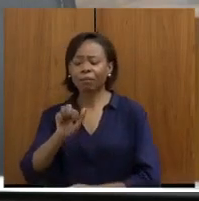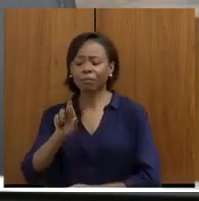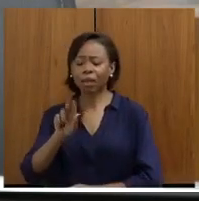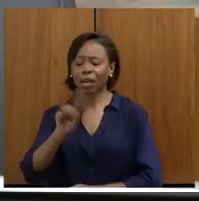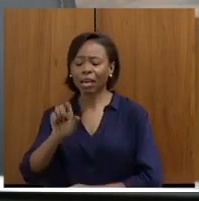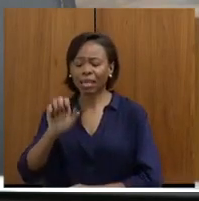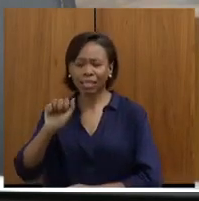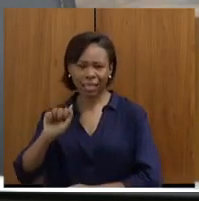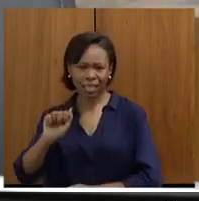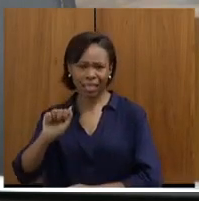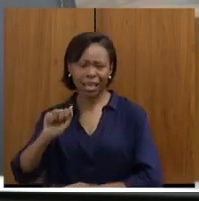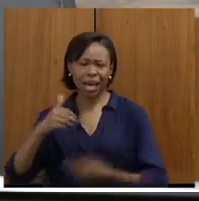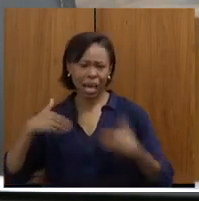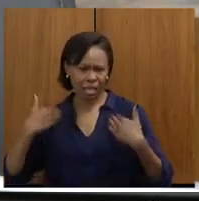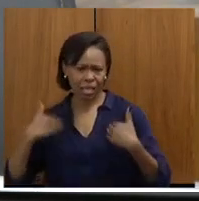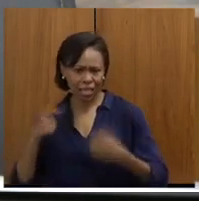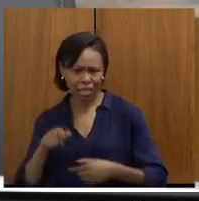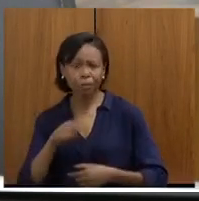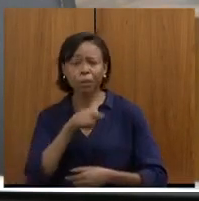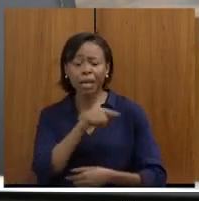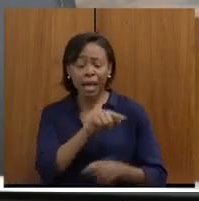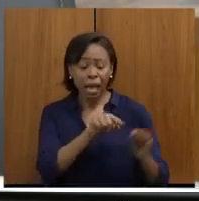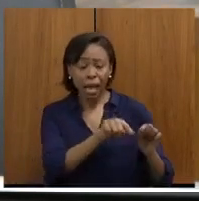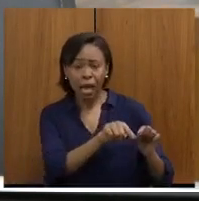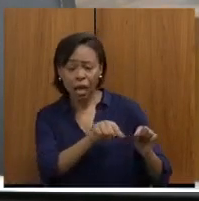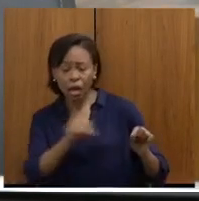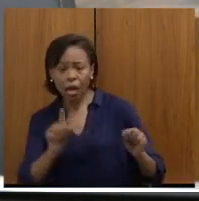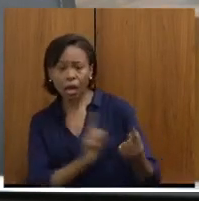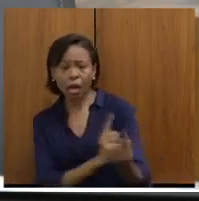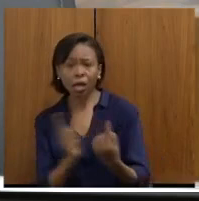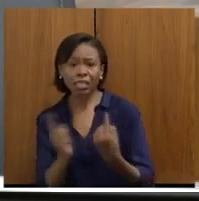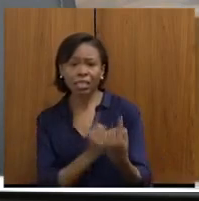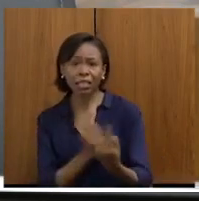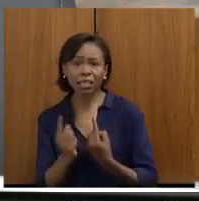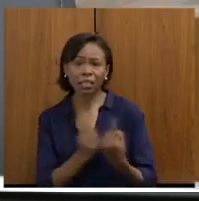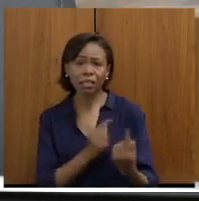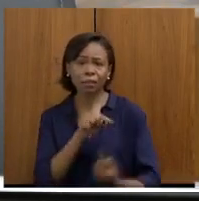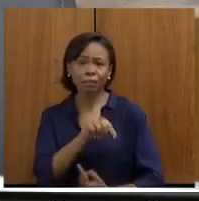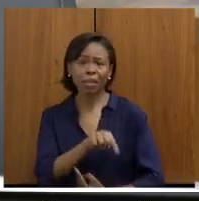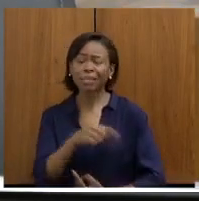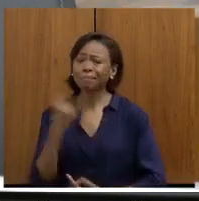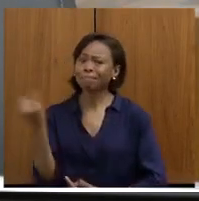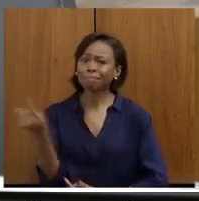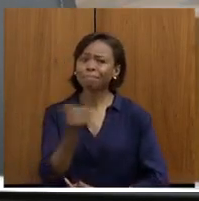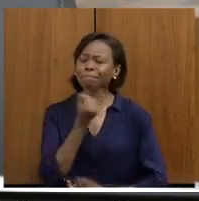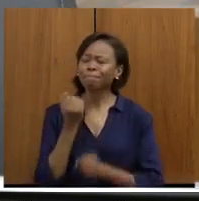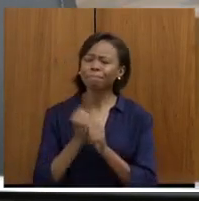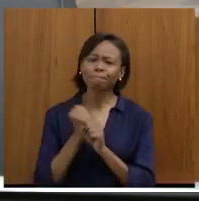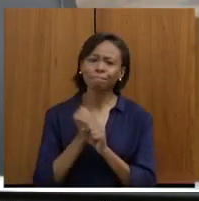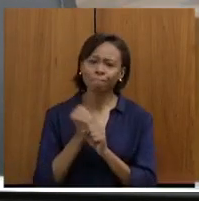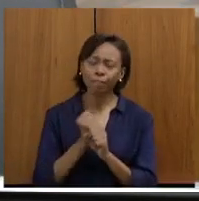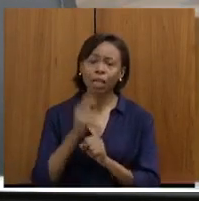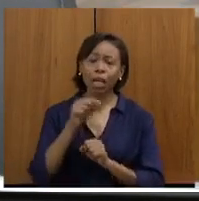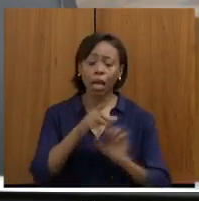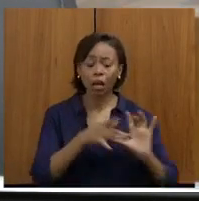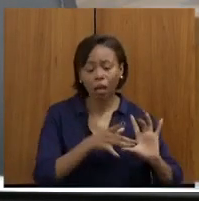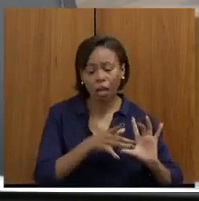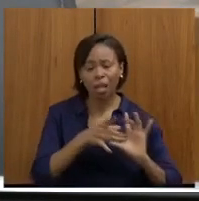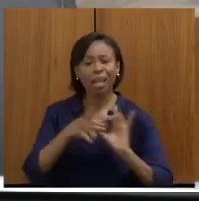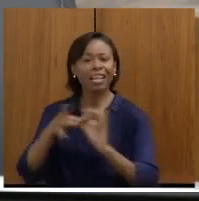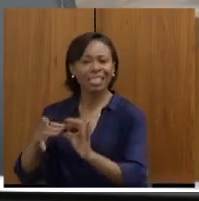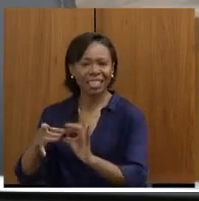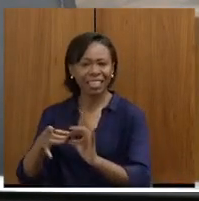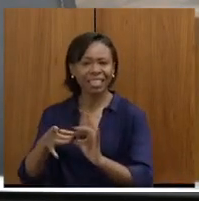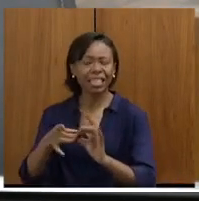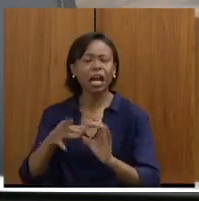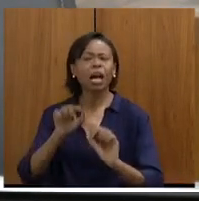há anos, que está necessitando, e essa estrada liga aquela região ali